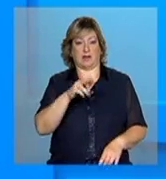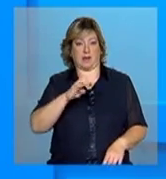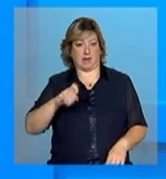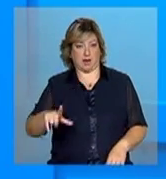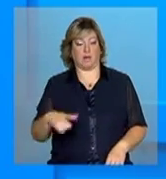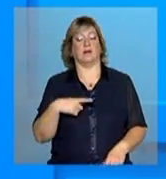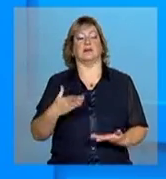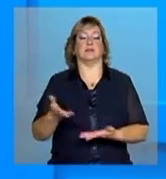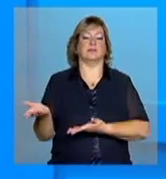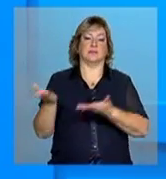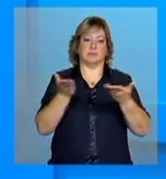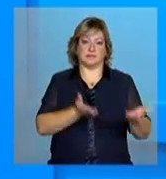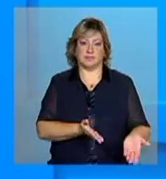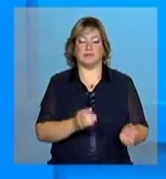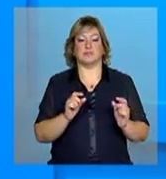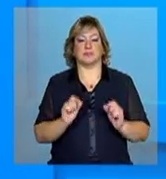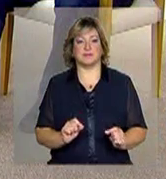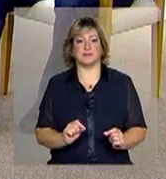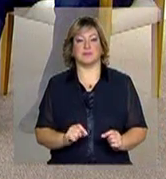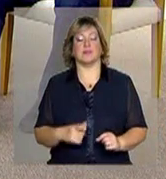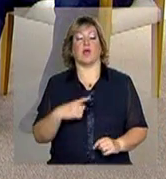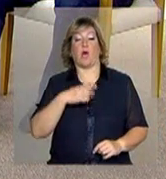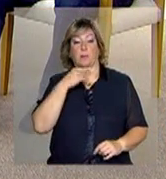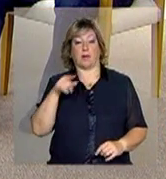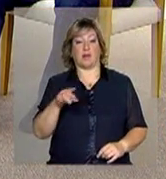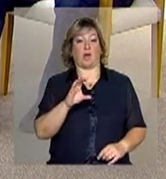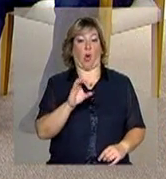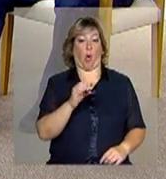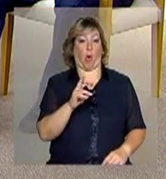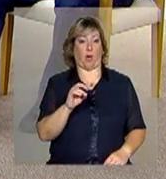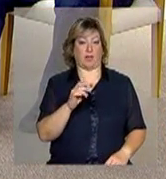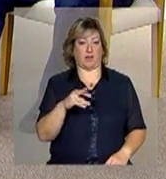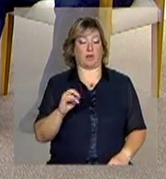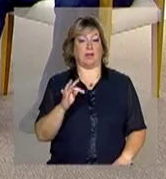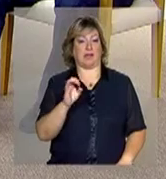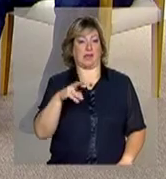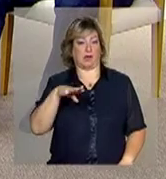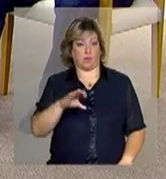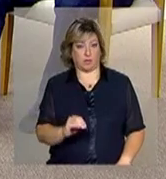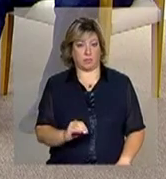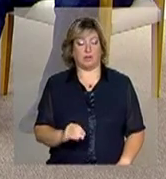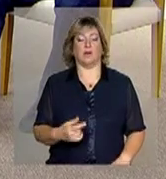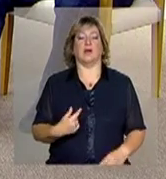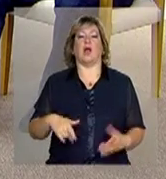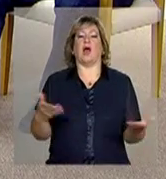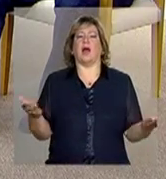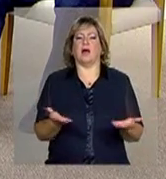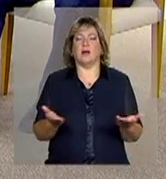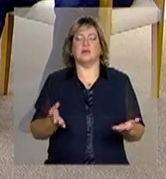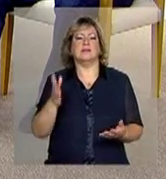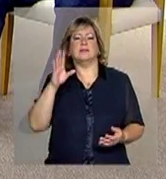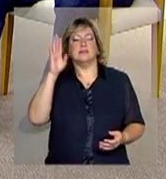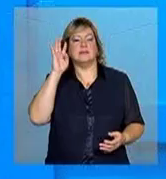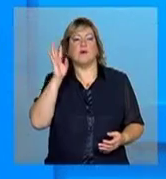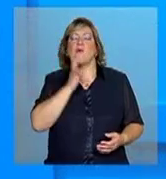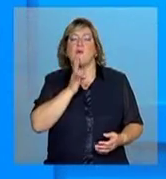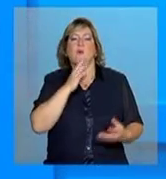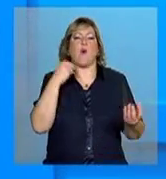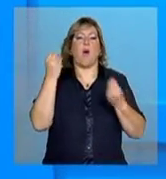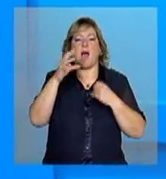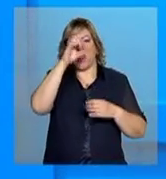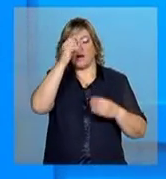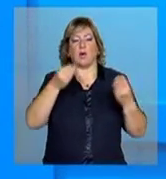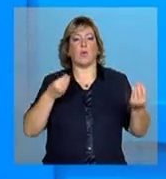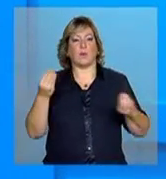um prazer recebê-los. E agora a gente vai para a parte prática da coisa. Porque é importante a gente pensar, Denise, no